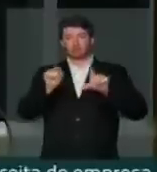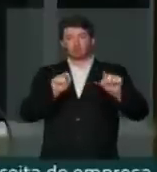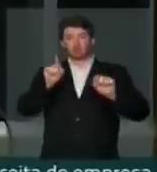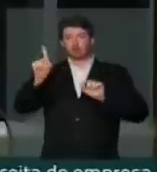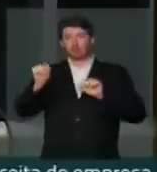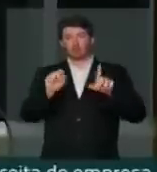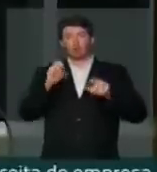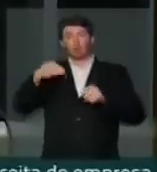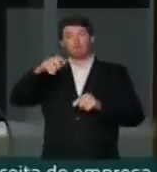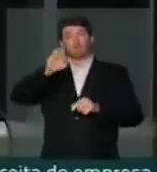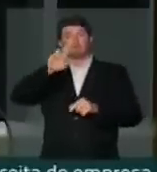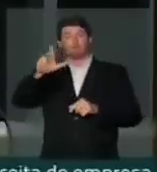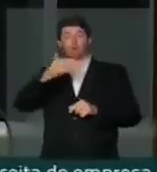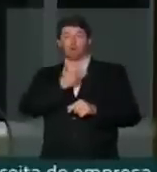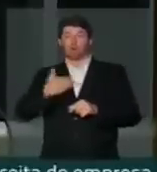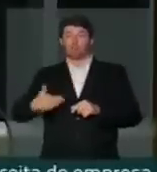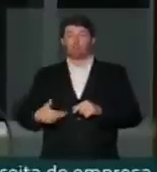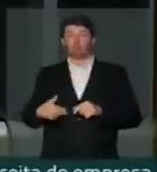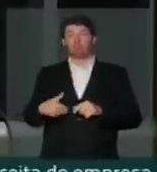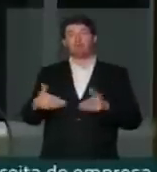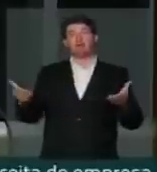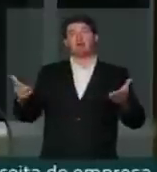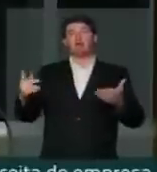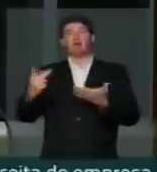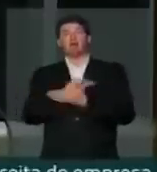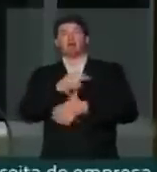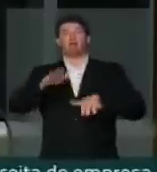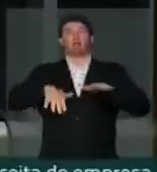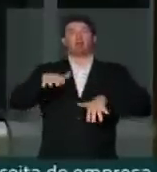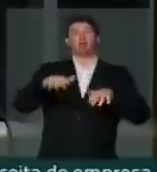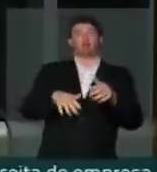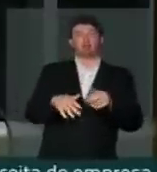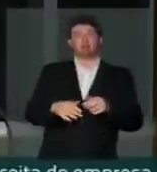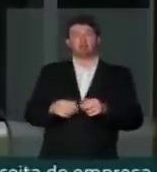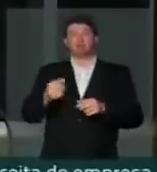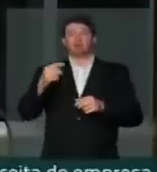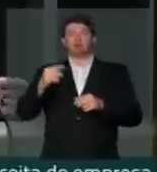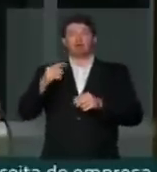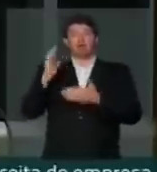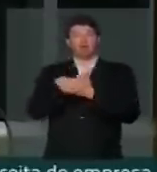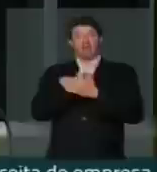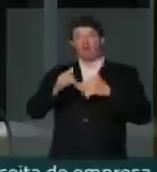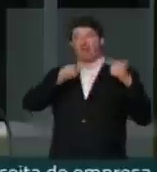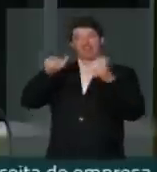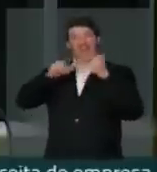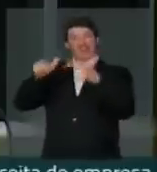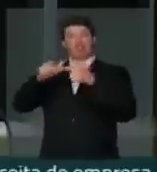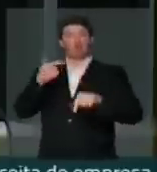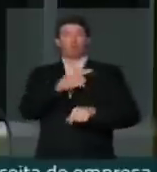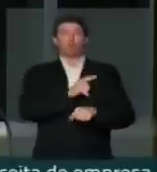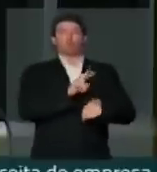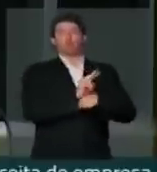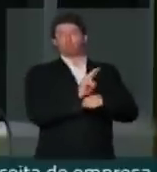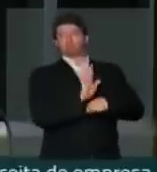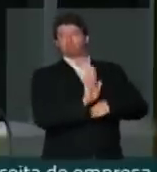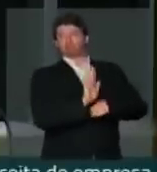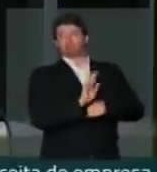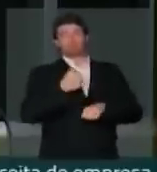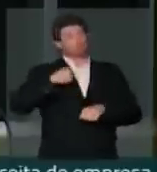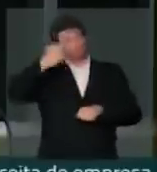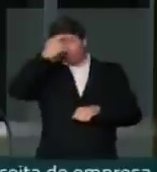ou a moralidade pública de ocasião. Não dá para poupar uns e atacar outros. É preciso ter